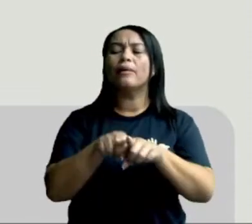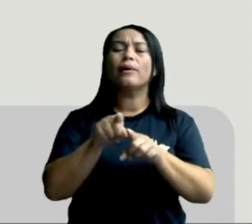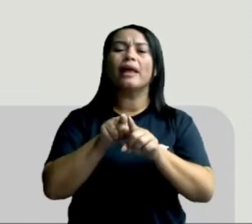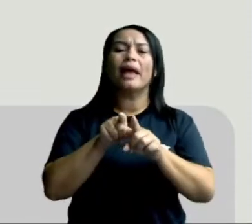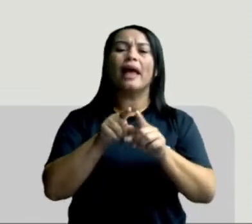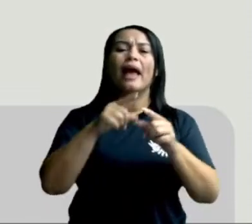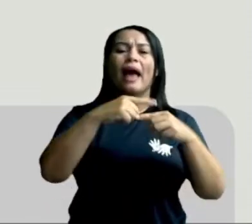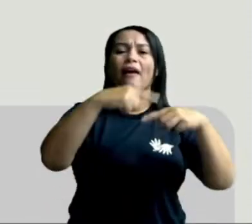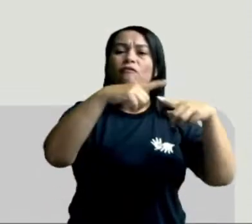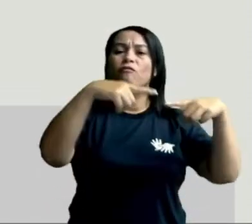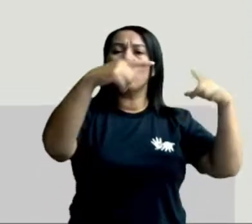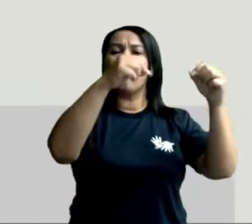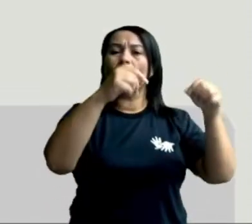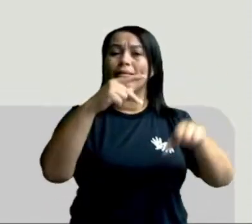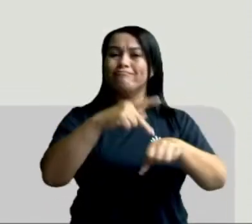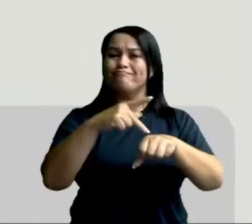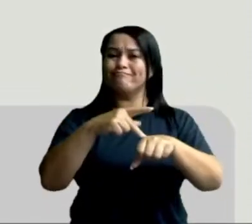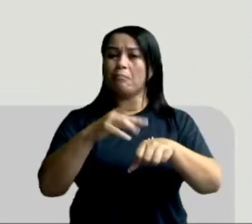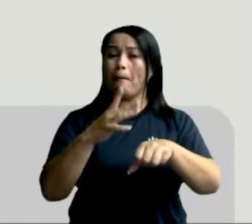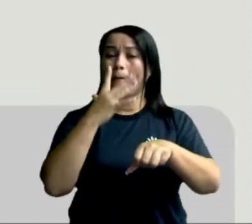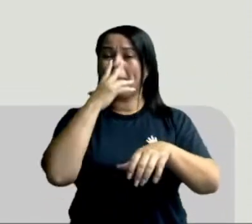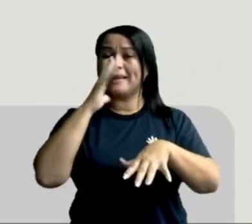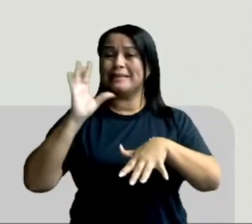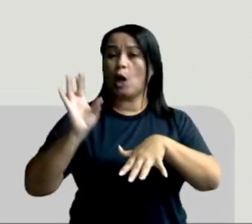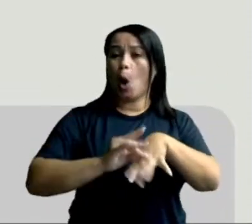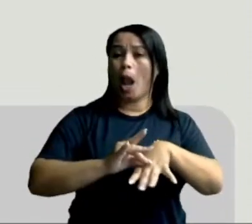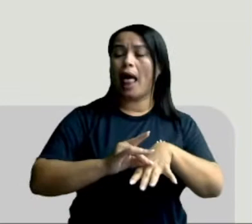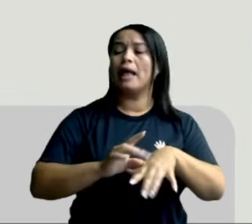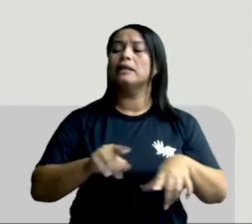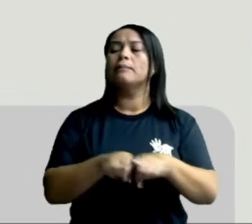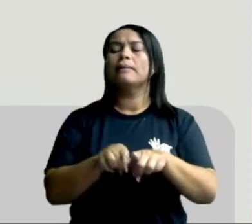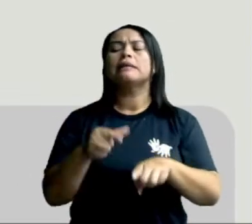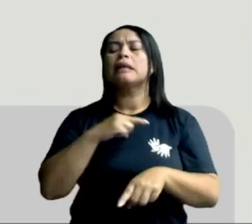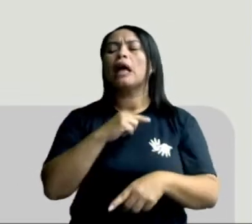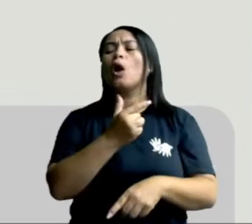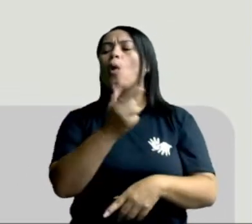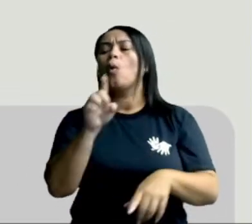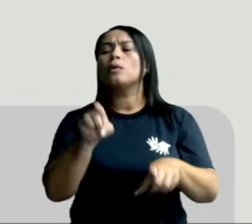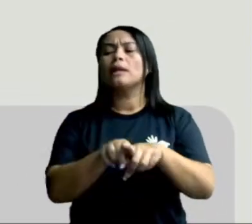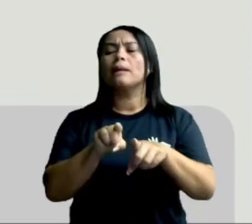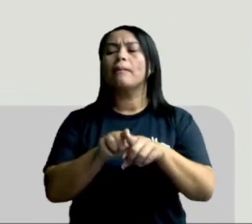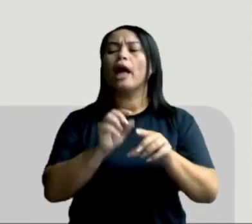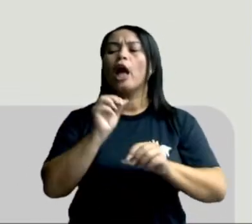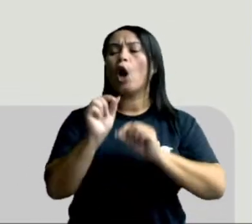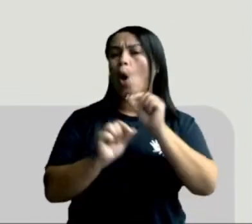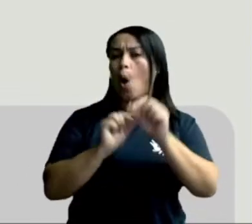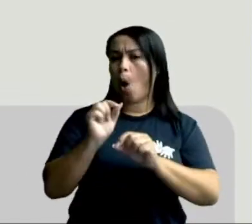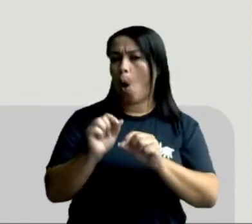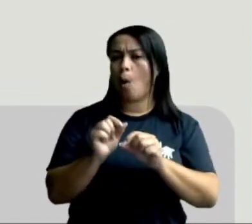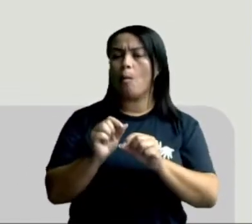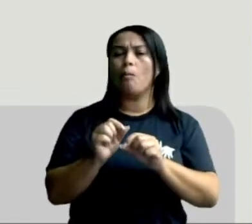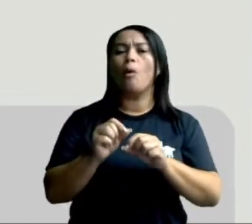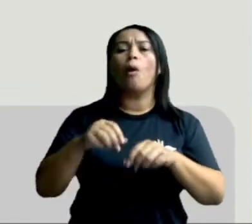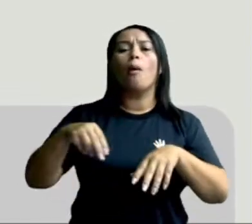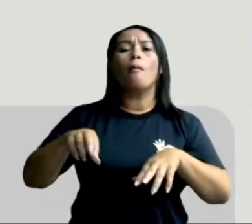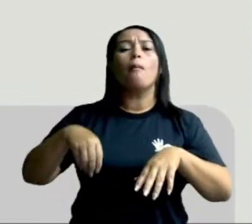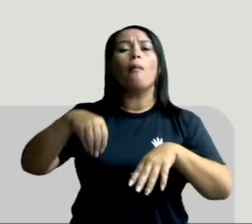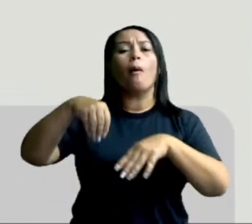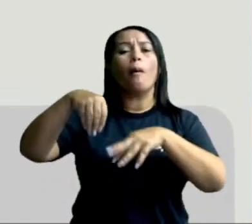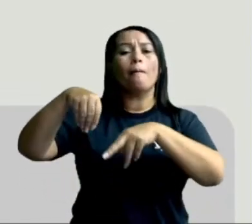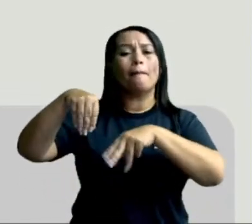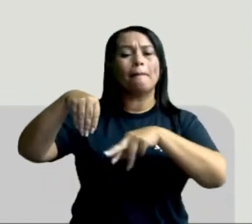na rocha. O outro tipo de fossilização é a fossilização por mineralização,